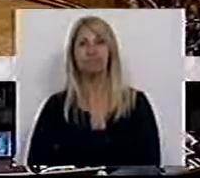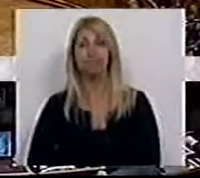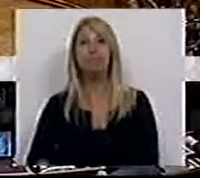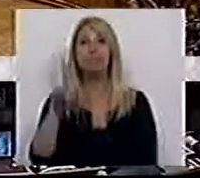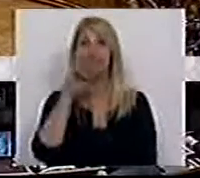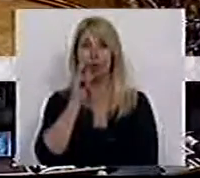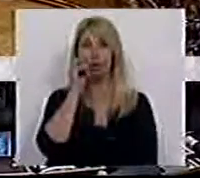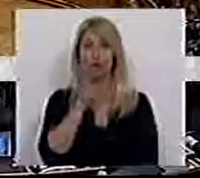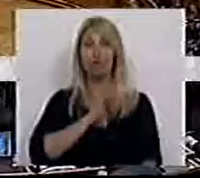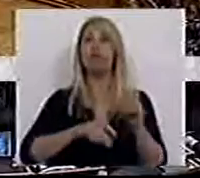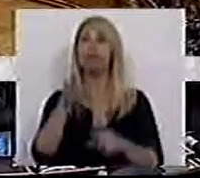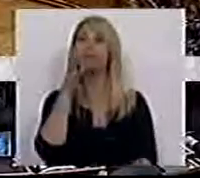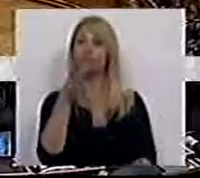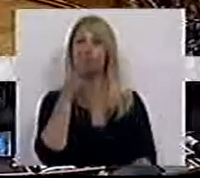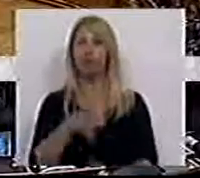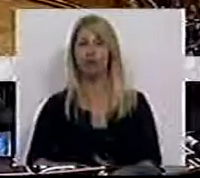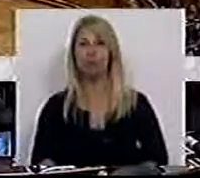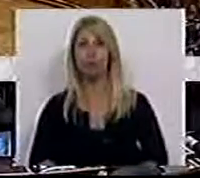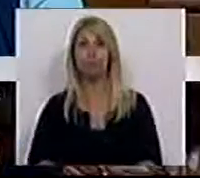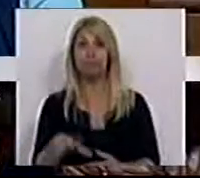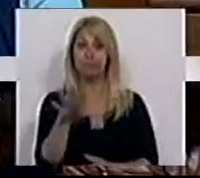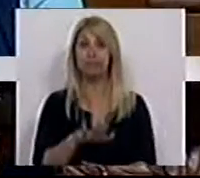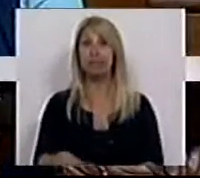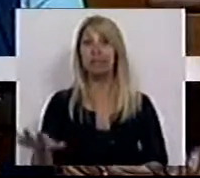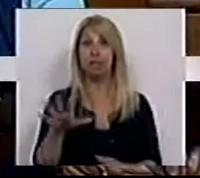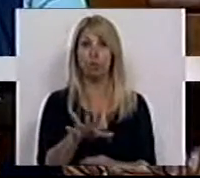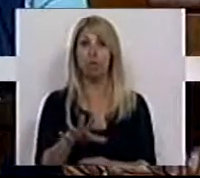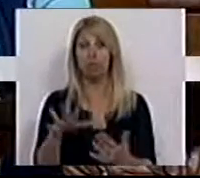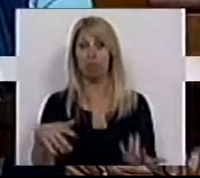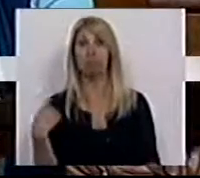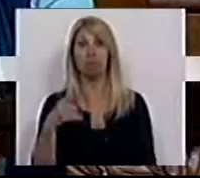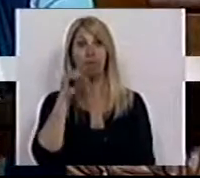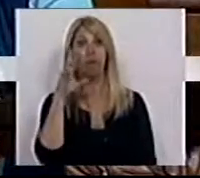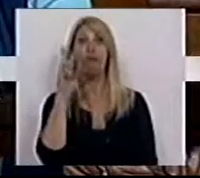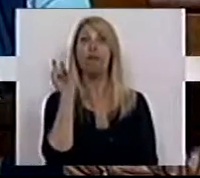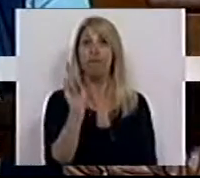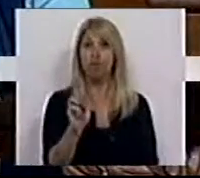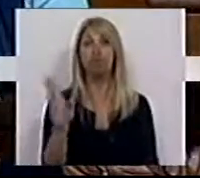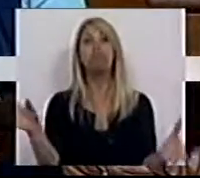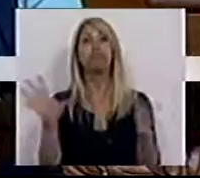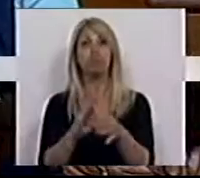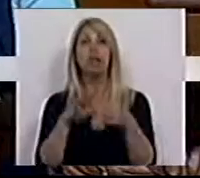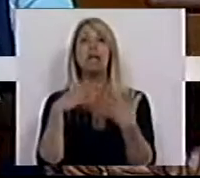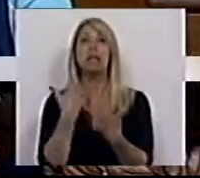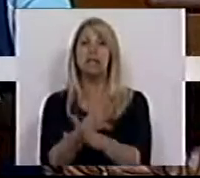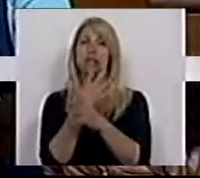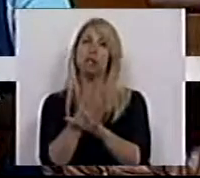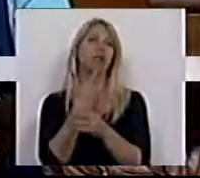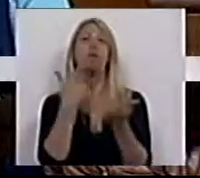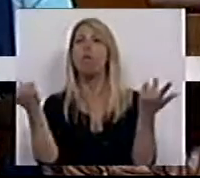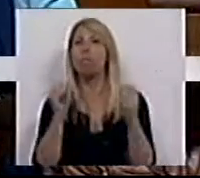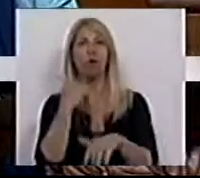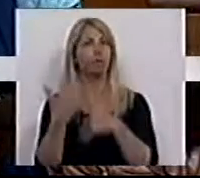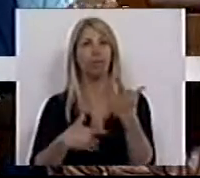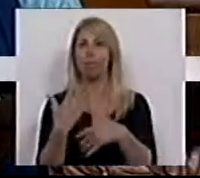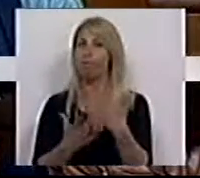Senhoras e senhores deputados, a situação a que temos assistido em matéria de incêndios não pode continuar.